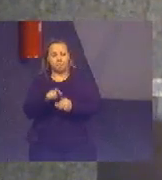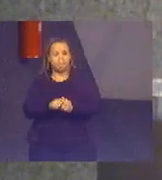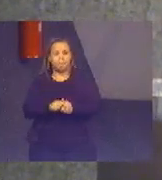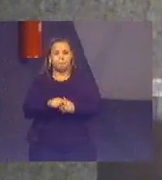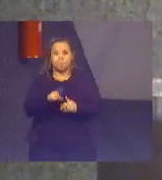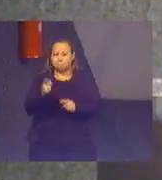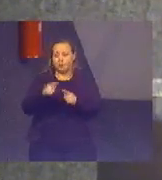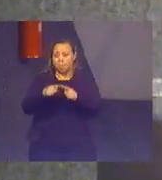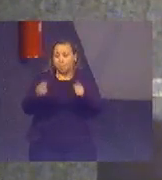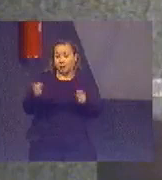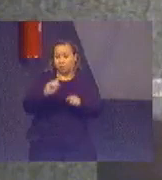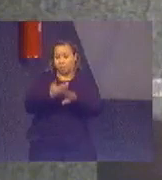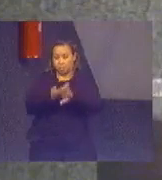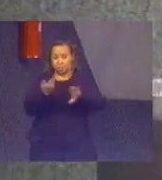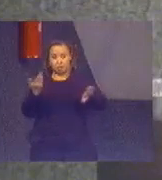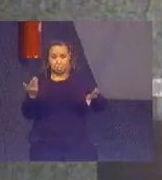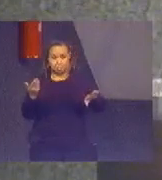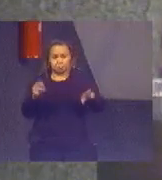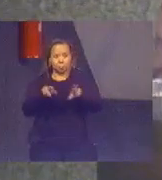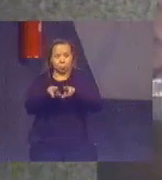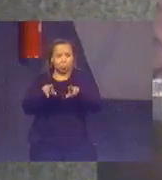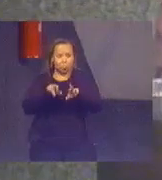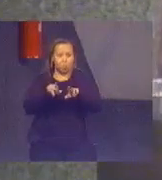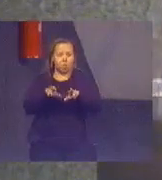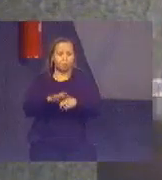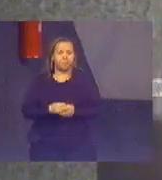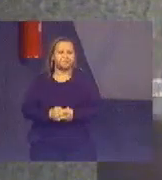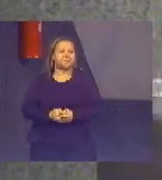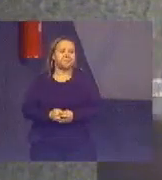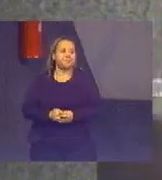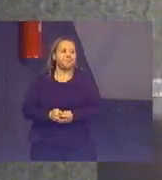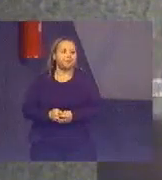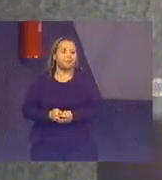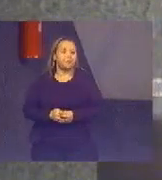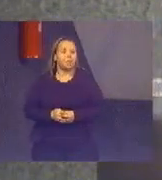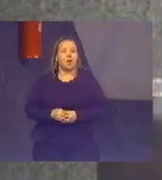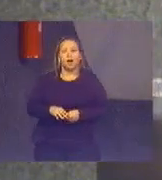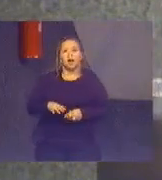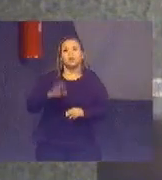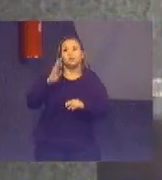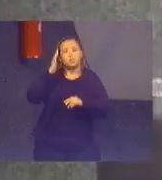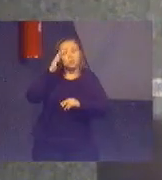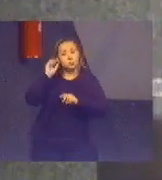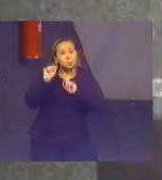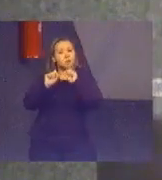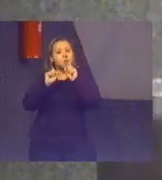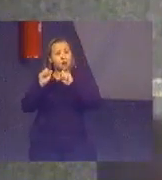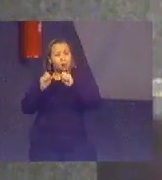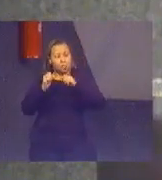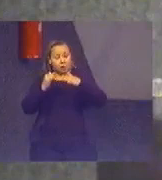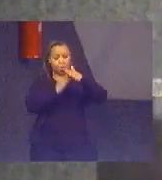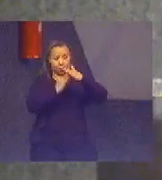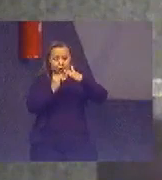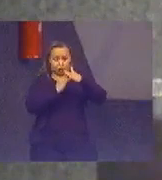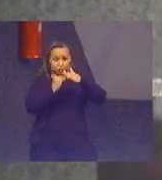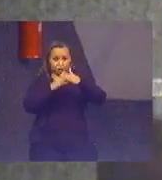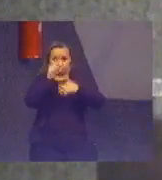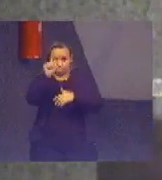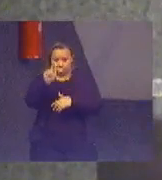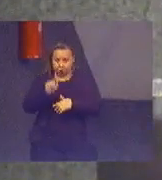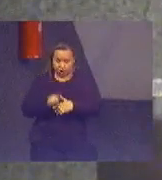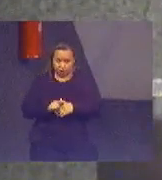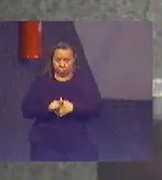E as principais deliberações quanto ao tema de meta 2.4. Definir o órgão gestor das desonerações